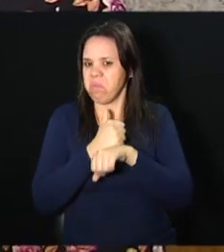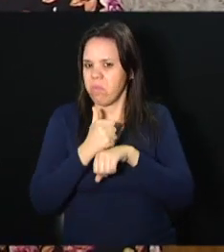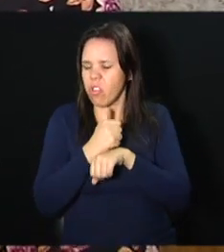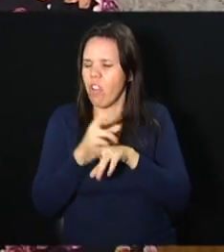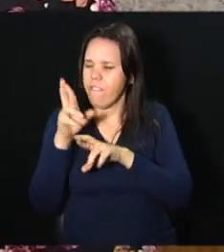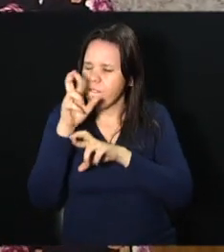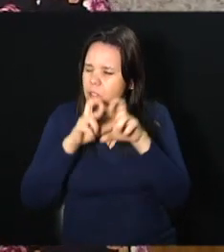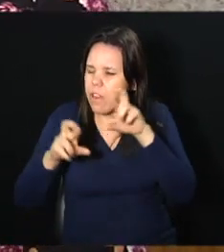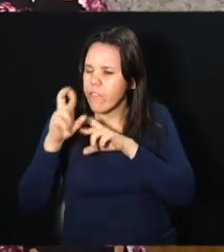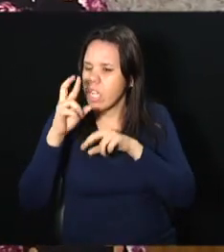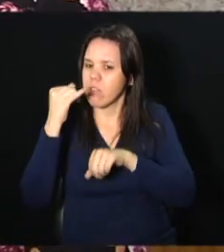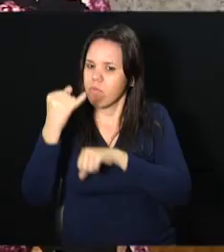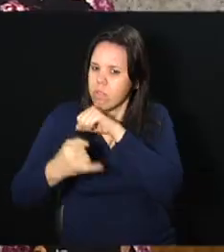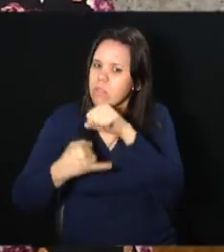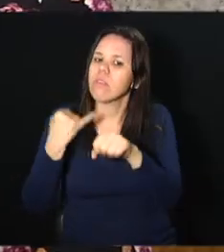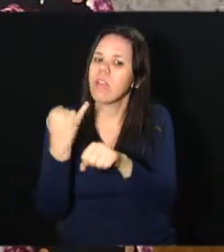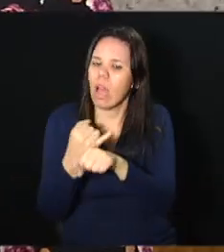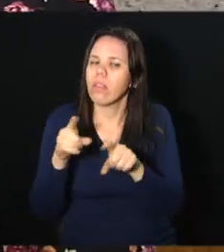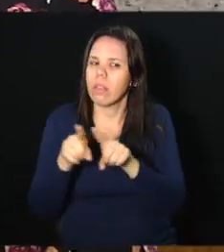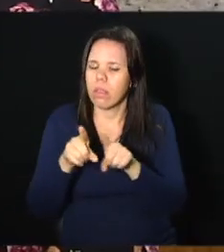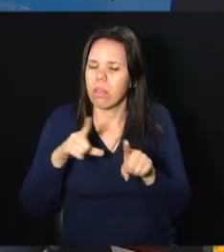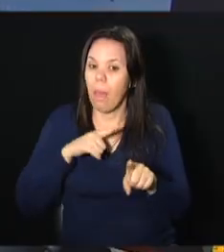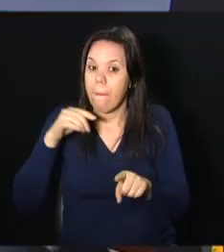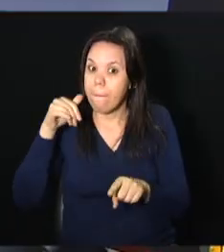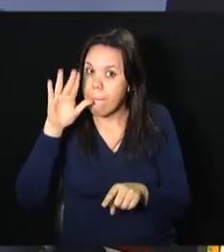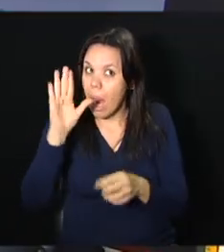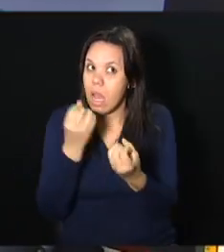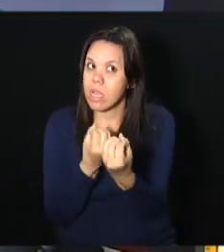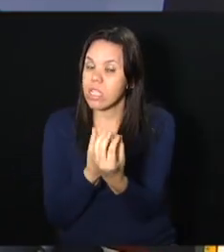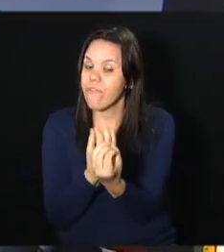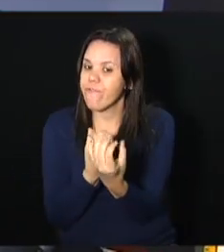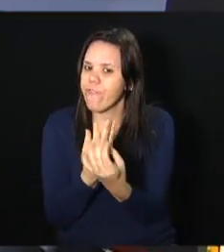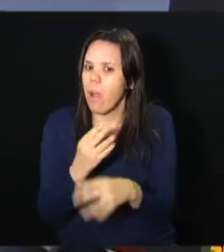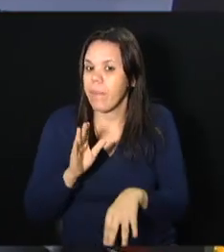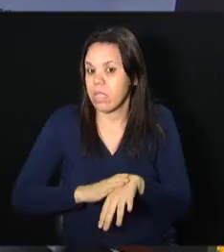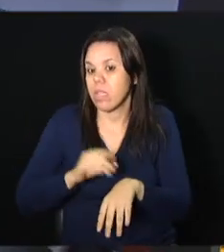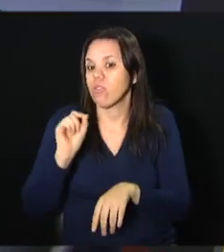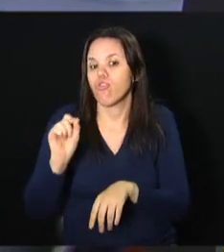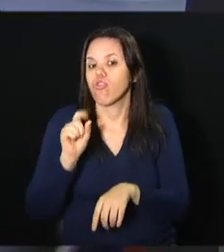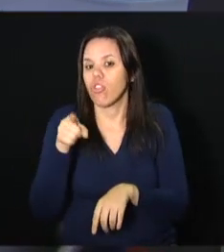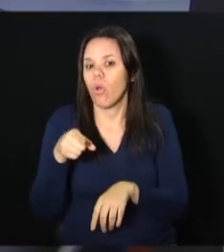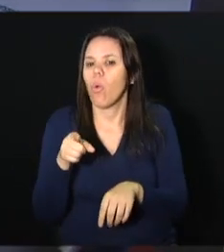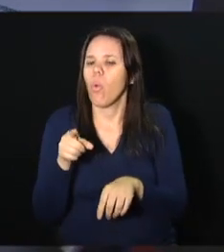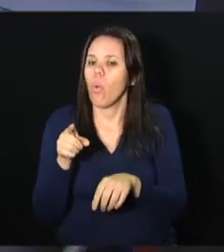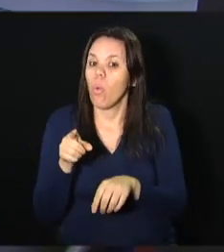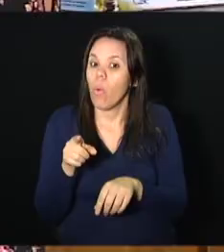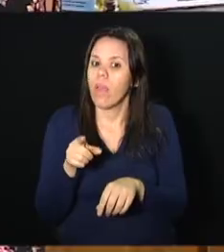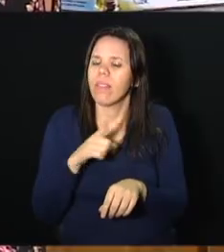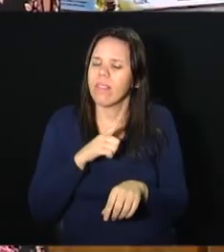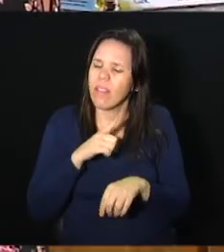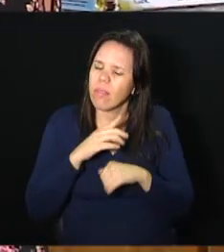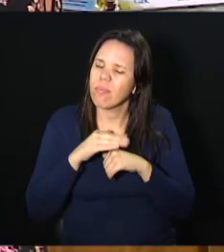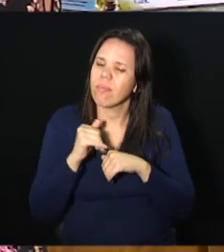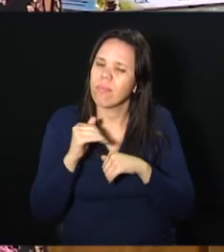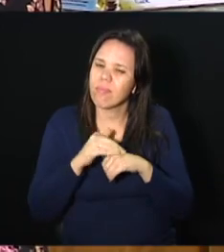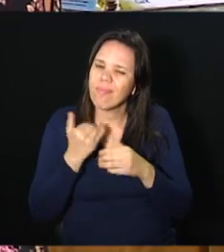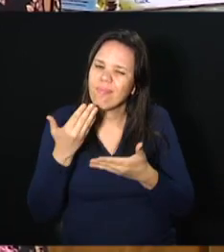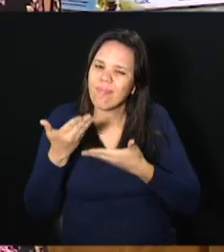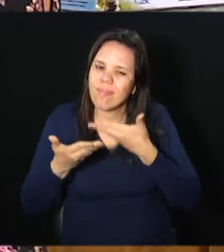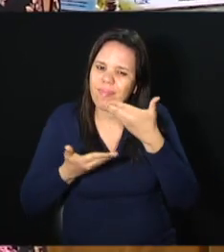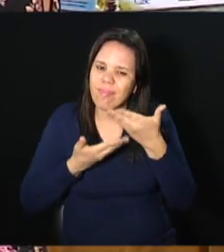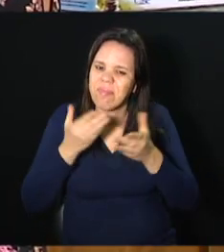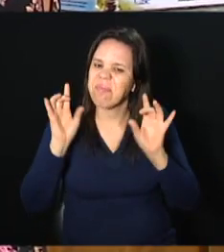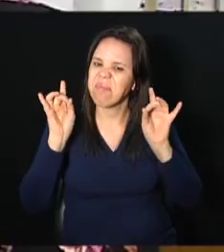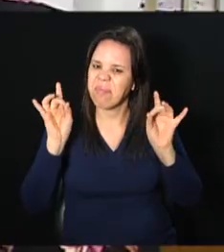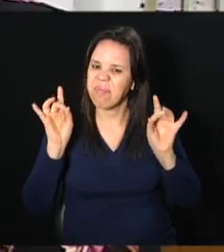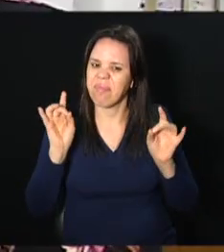do site para ter um conhecimento a respeito. E achei assim, o cuidado que eles têm, o carinho, é uma coisa assim, um